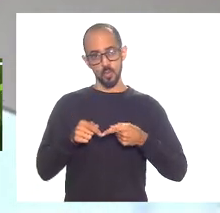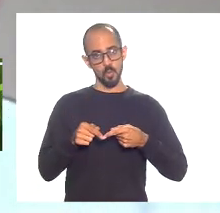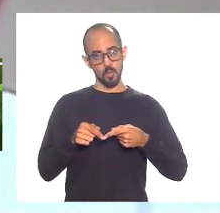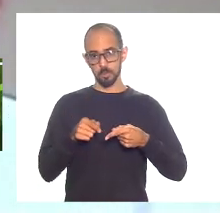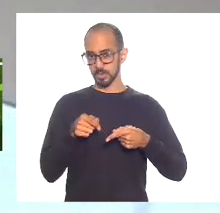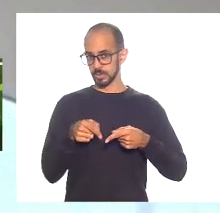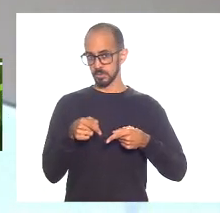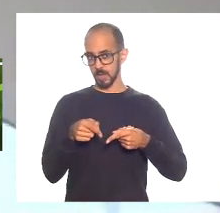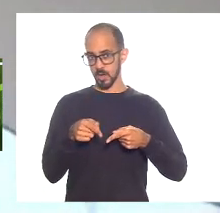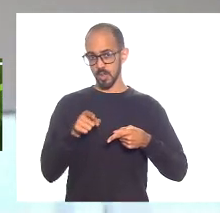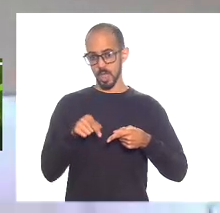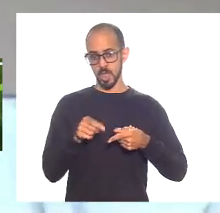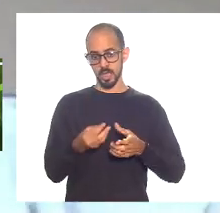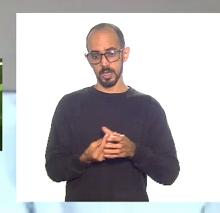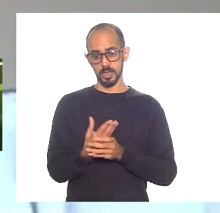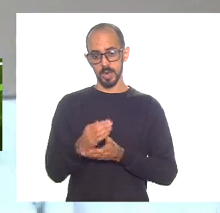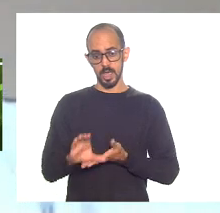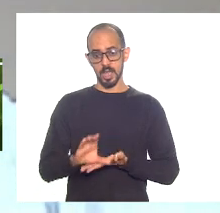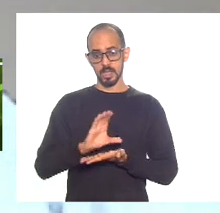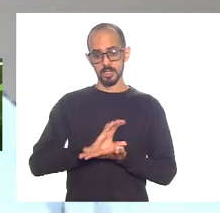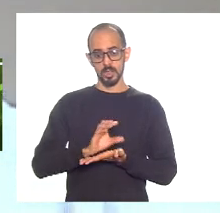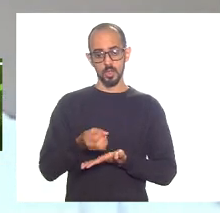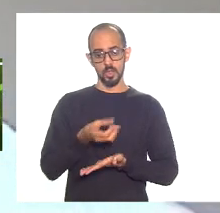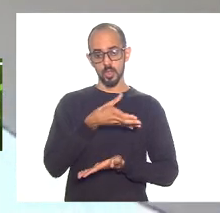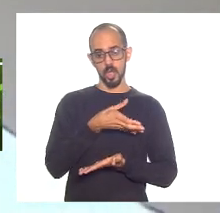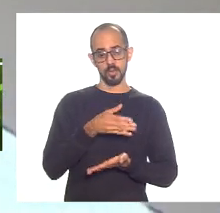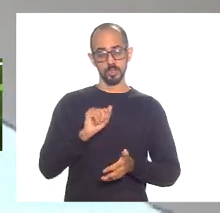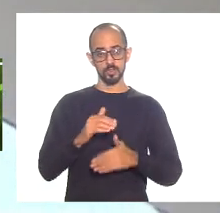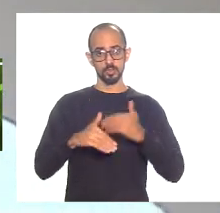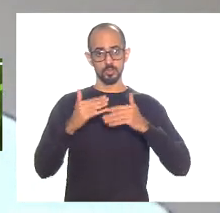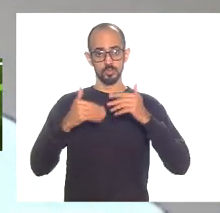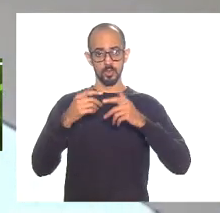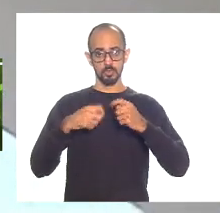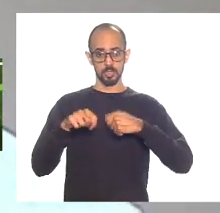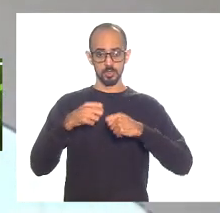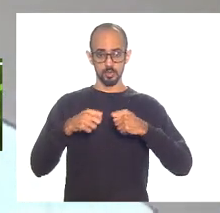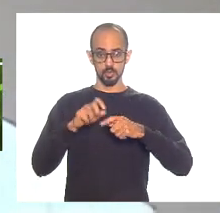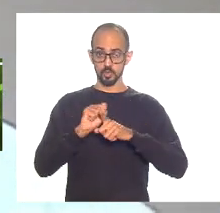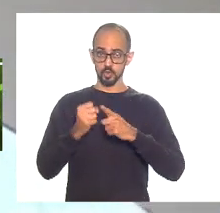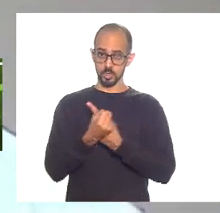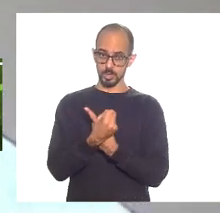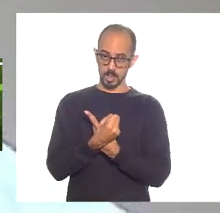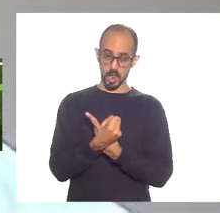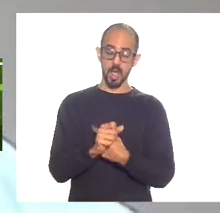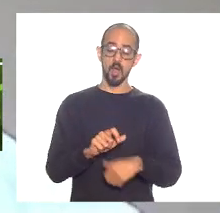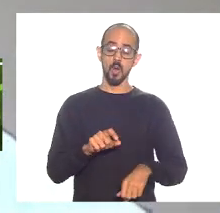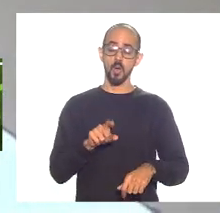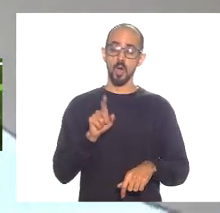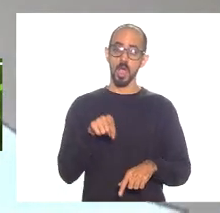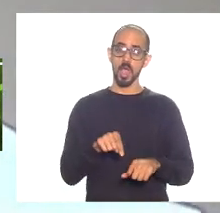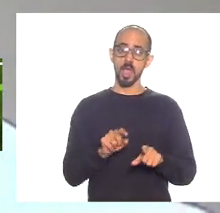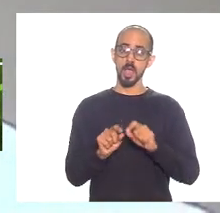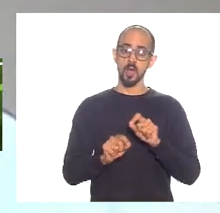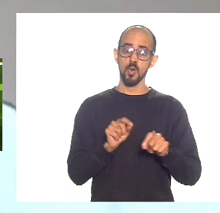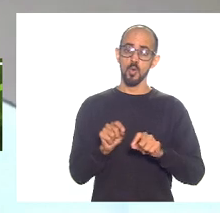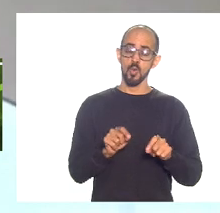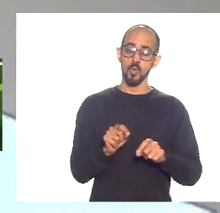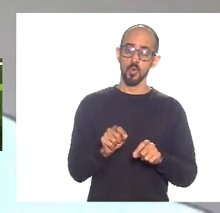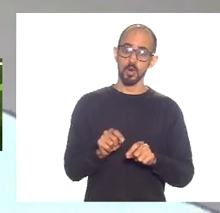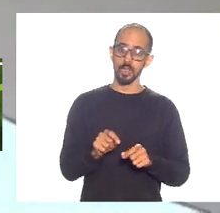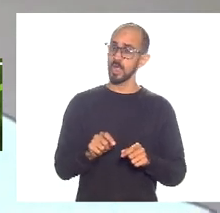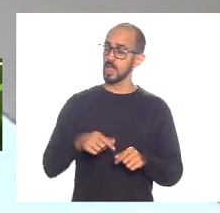produzir receitas novas e na dimensão do desenvolvimento social e aí eu concluo Renata Mônica é o combate às